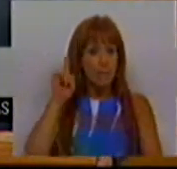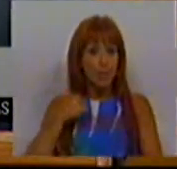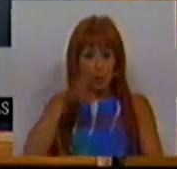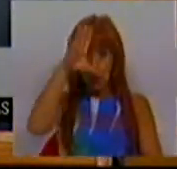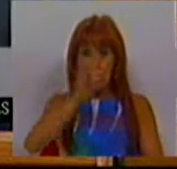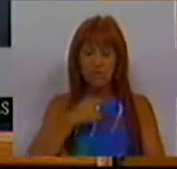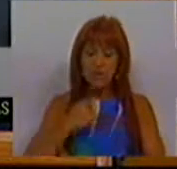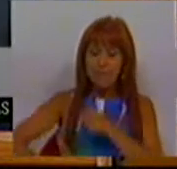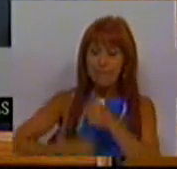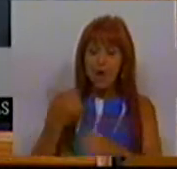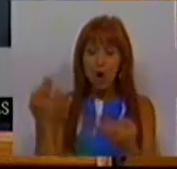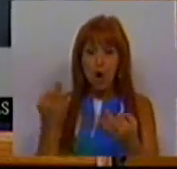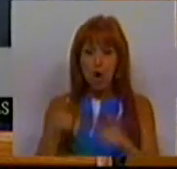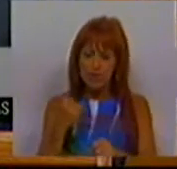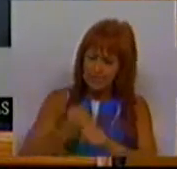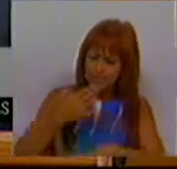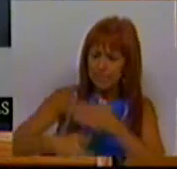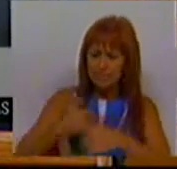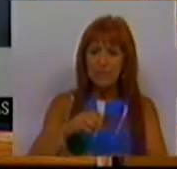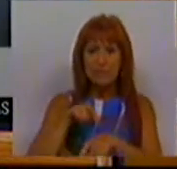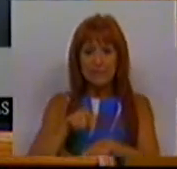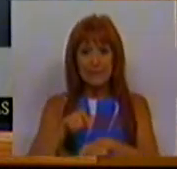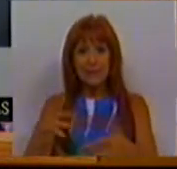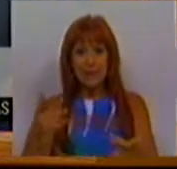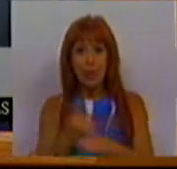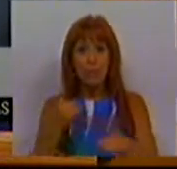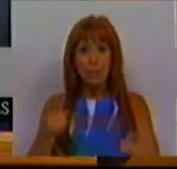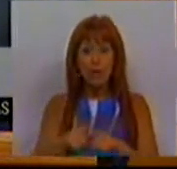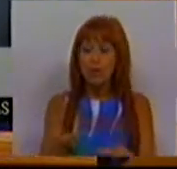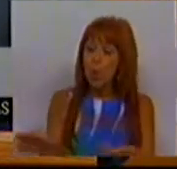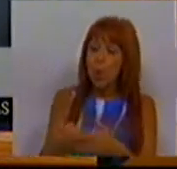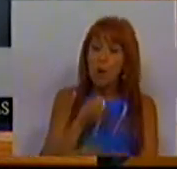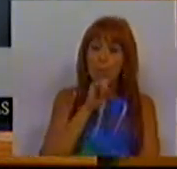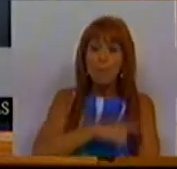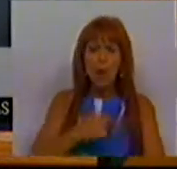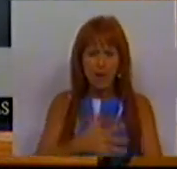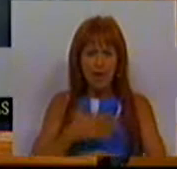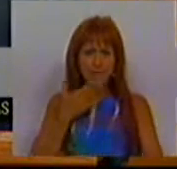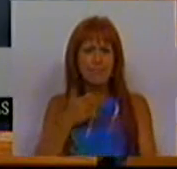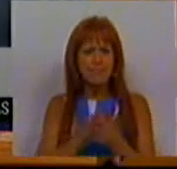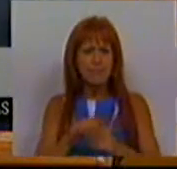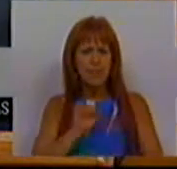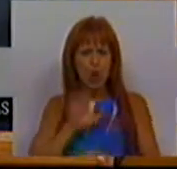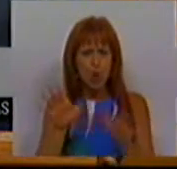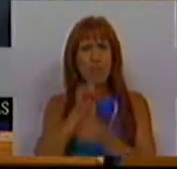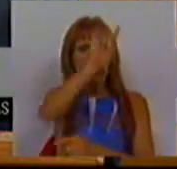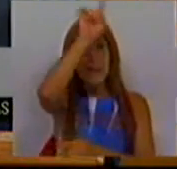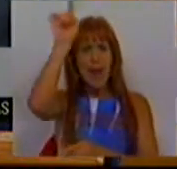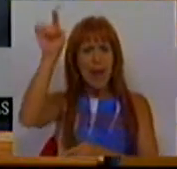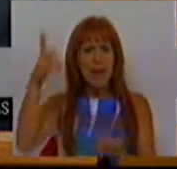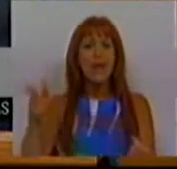que o Governo melhorasse de facto a eficácia do CCP, porque este é um órgão que pode ter uma grande utilidade para as nossas comunidades,